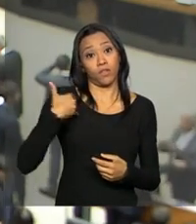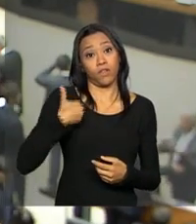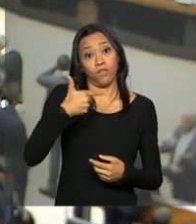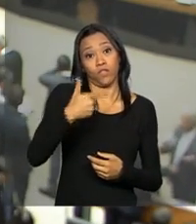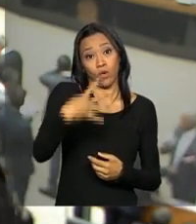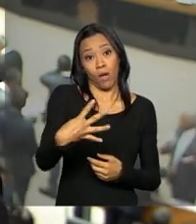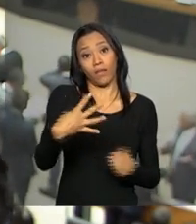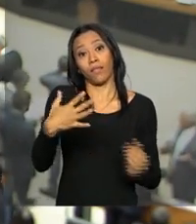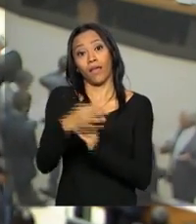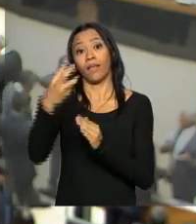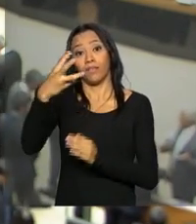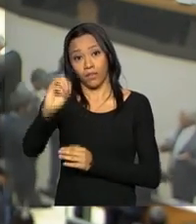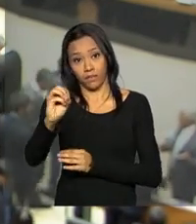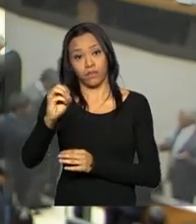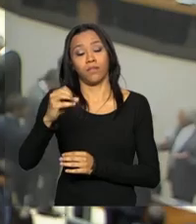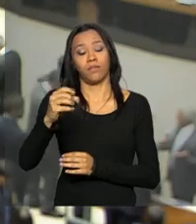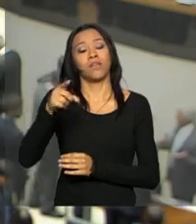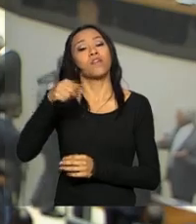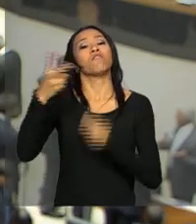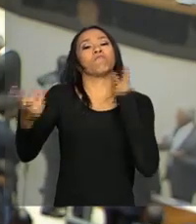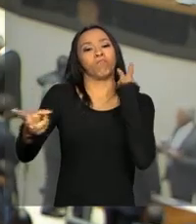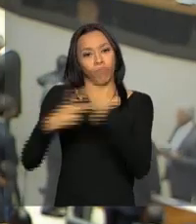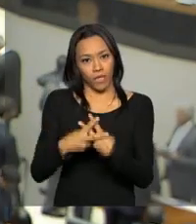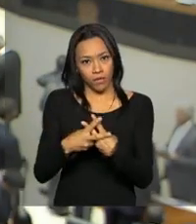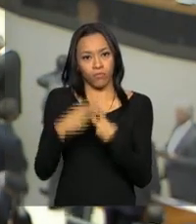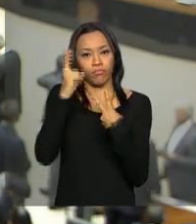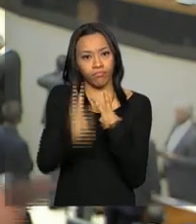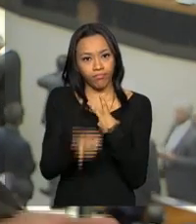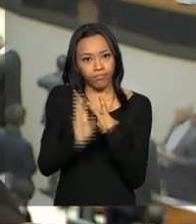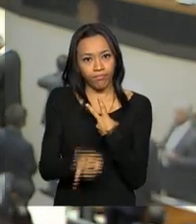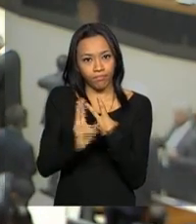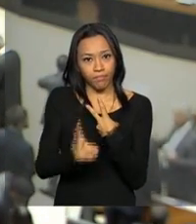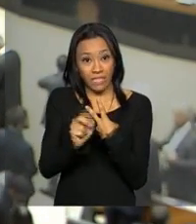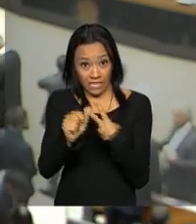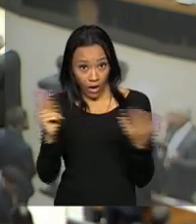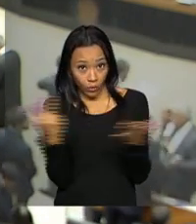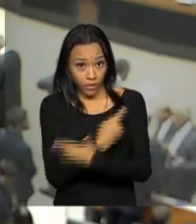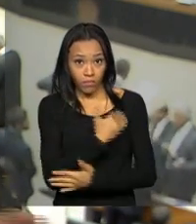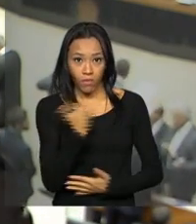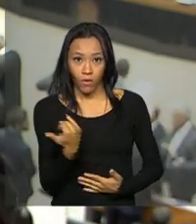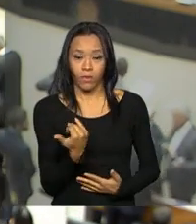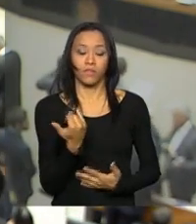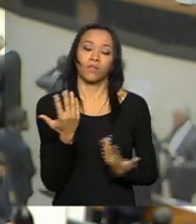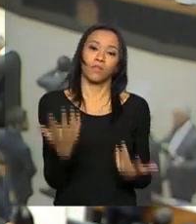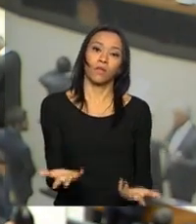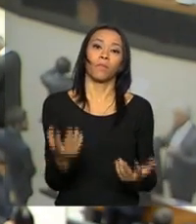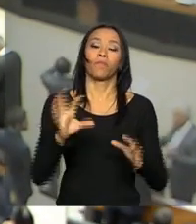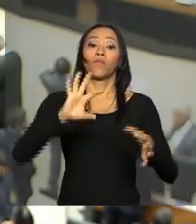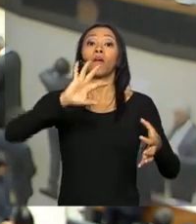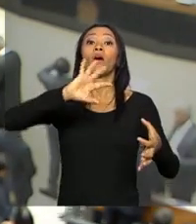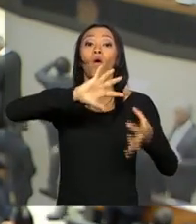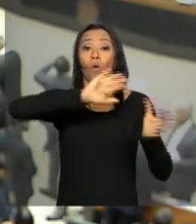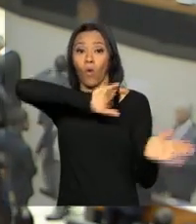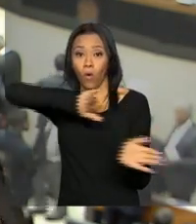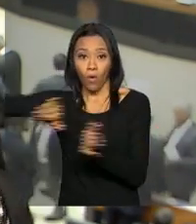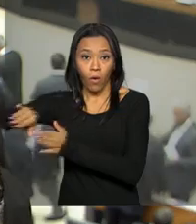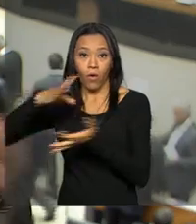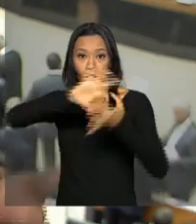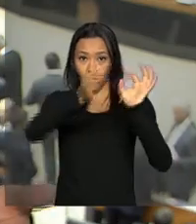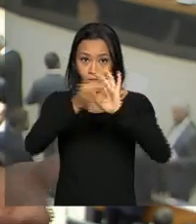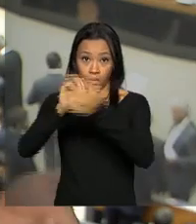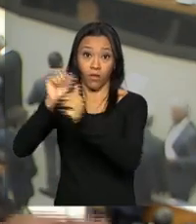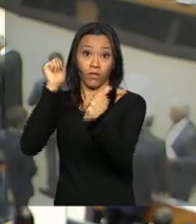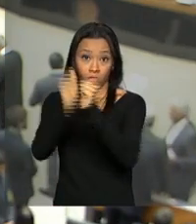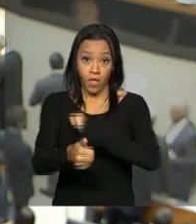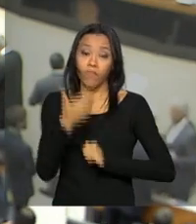a 30 anos também em regime fechado caso ocorram mortes. O Comitê Olímpico Internacional fez